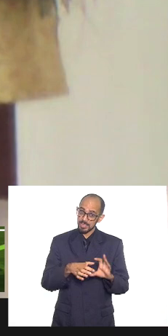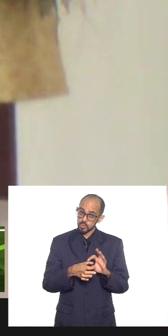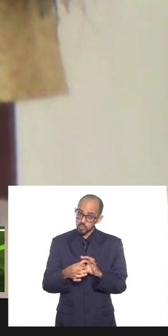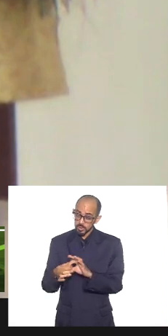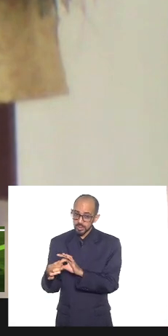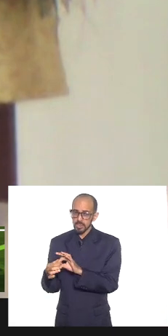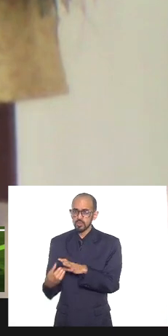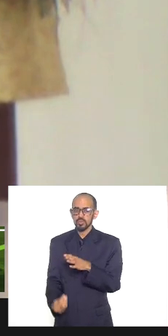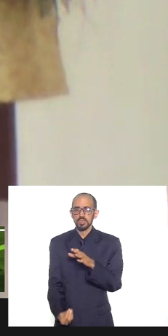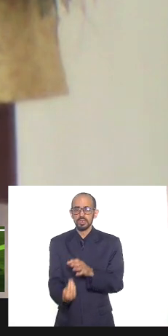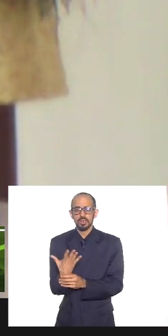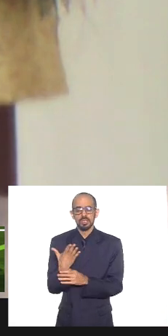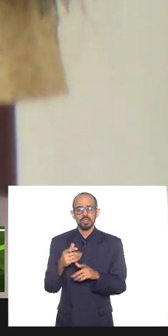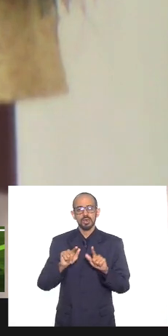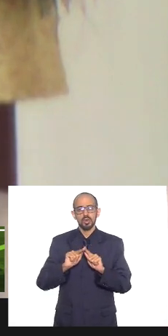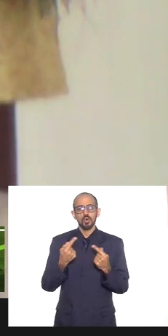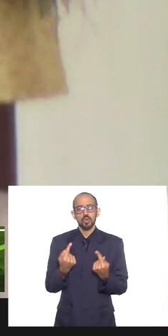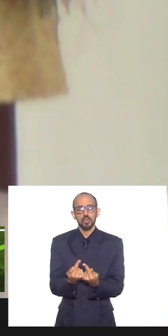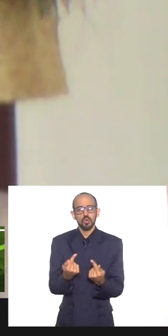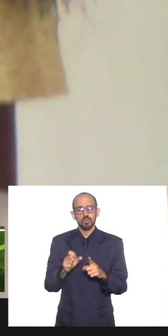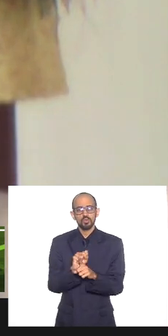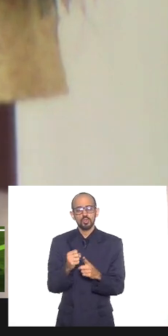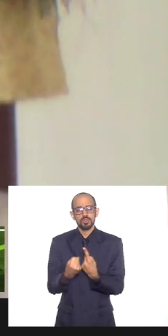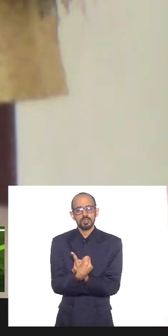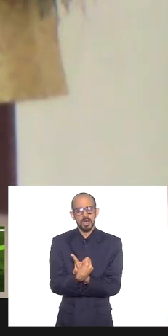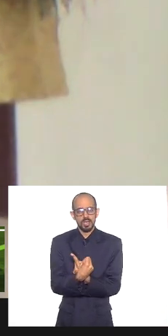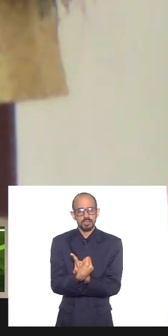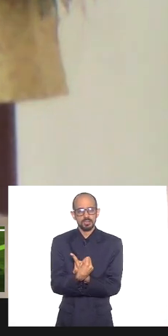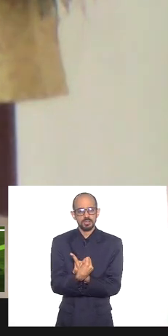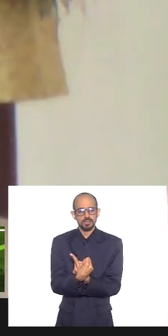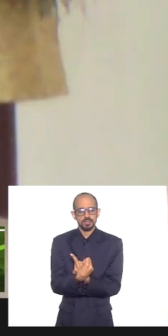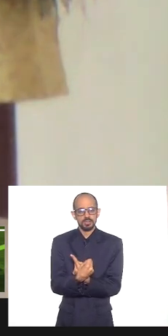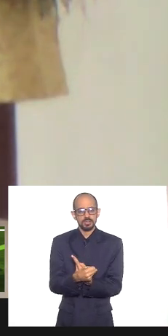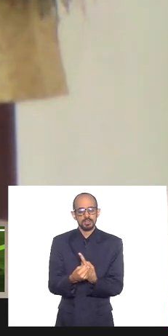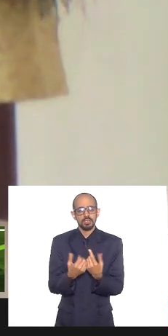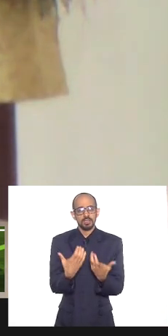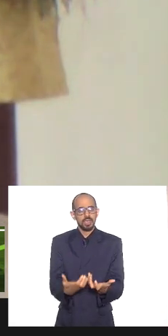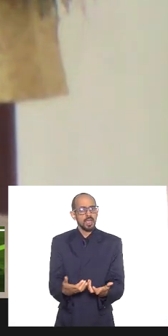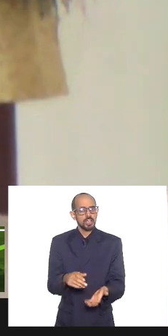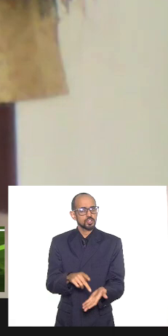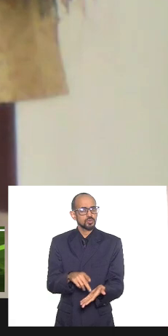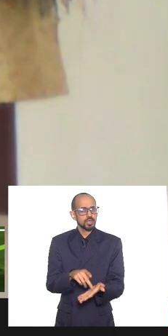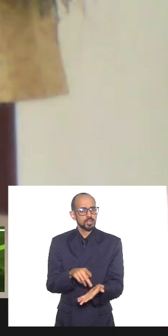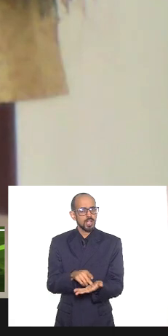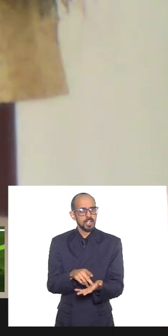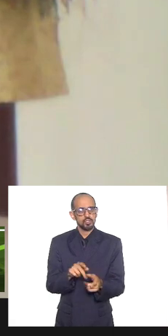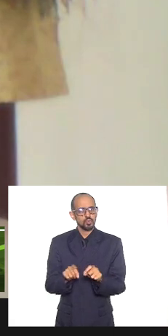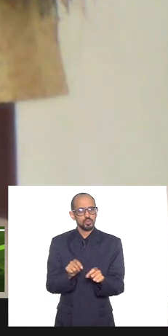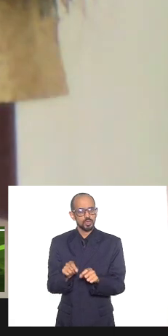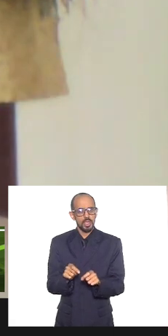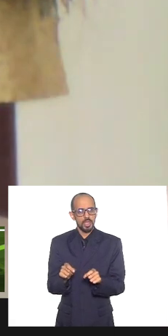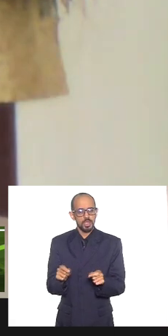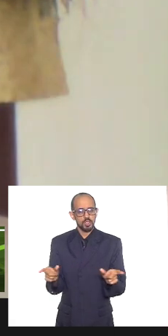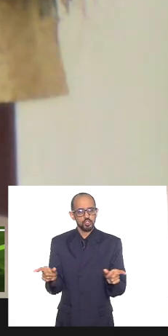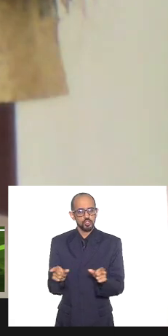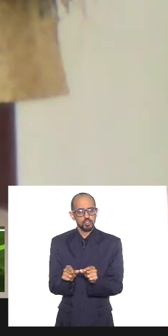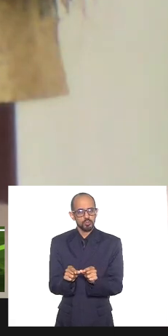grupos sociais, que quer realmente diminuir ou